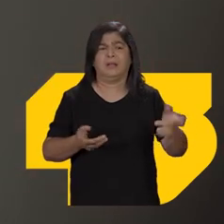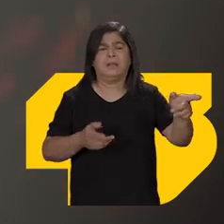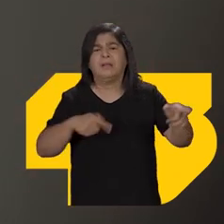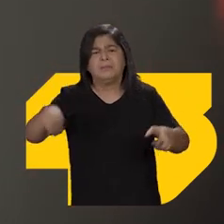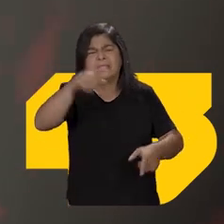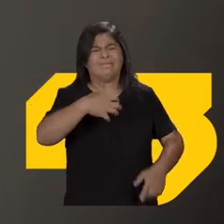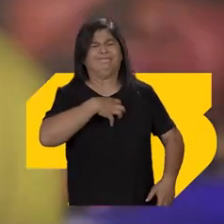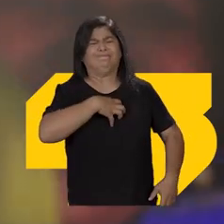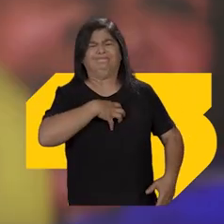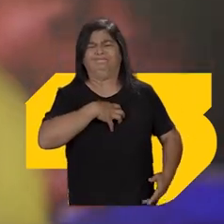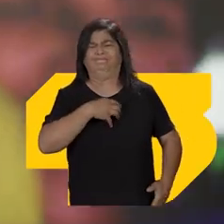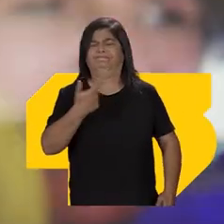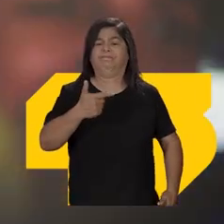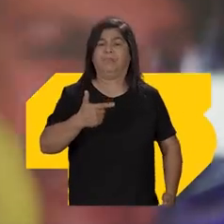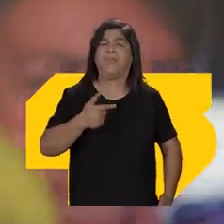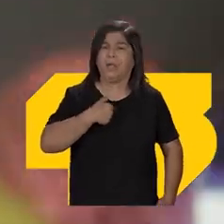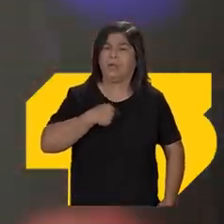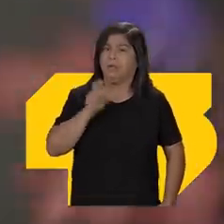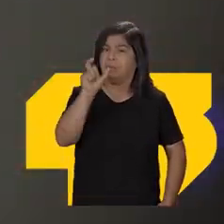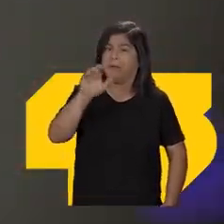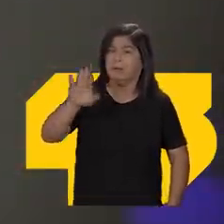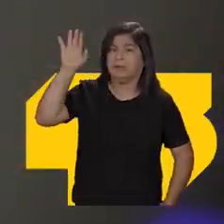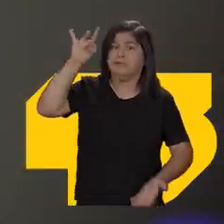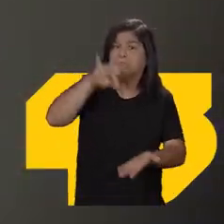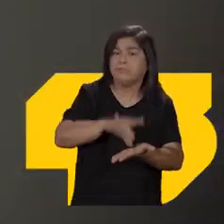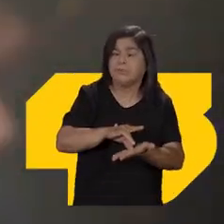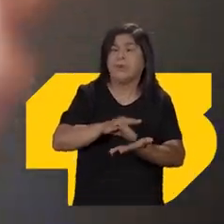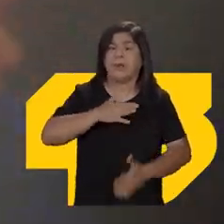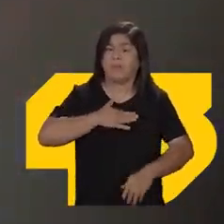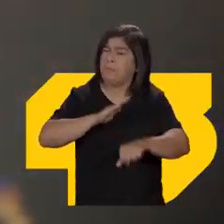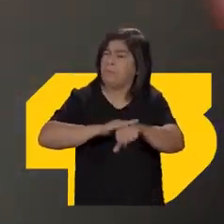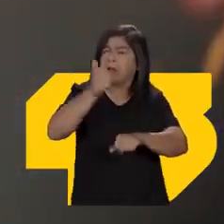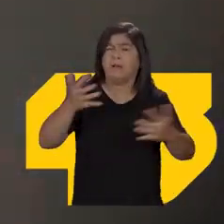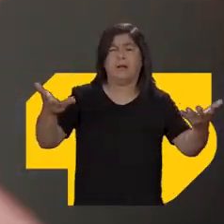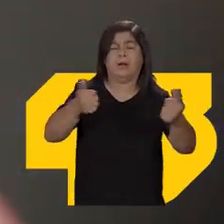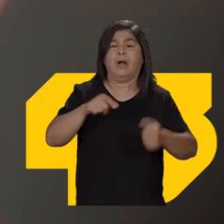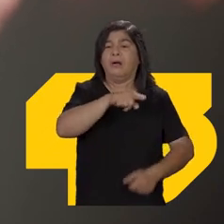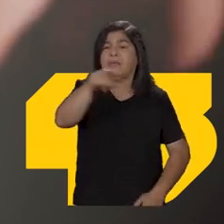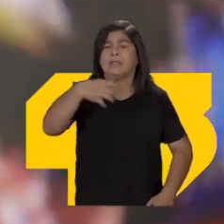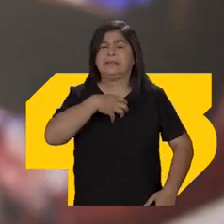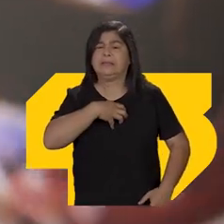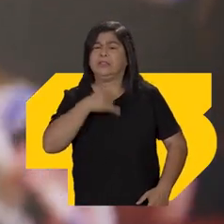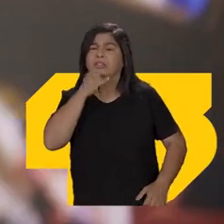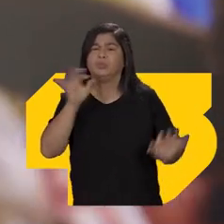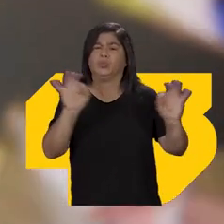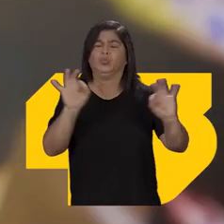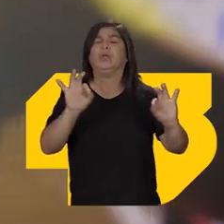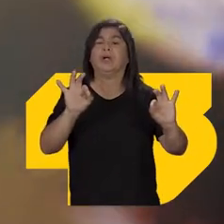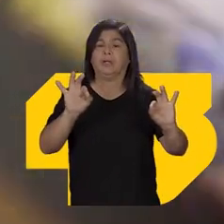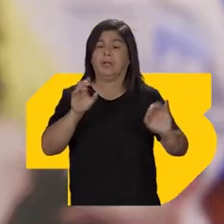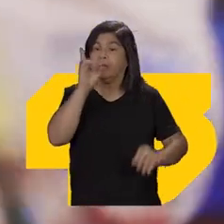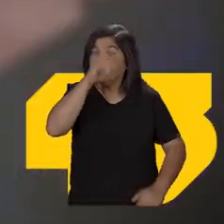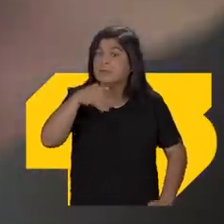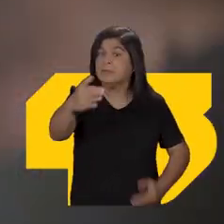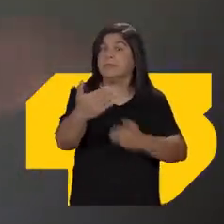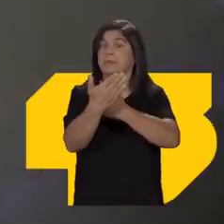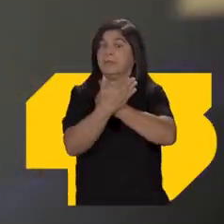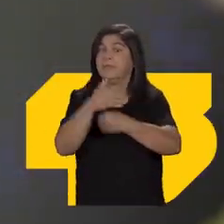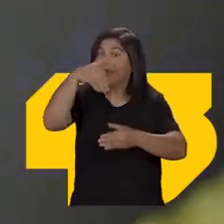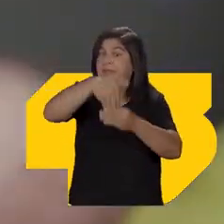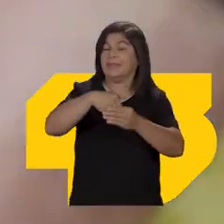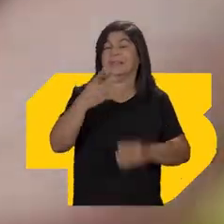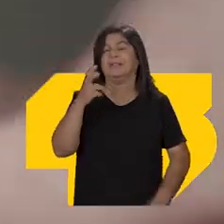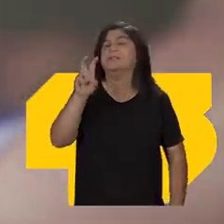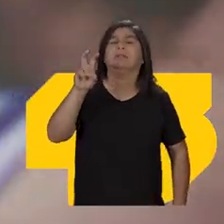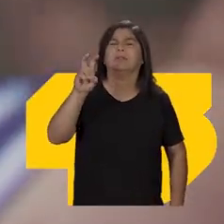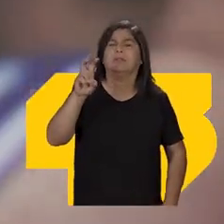mas só decepcionou as pessoas. Dou a minha palavra que vou me esforçar com o meu melhor para não decepcionar ninguém. Domingo, com seu apoio